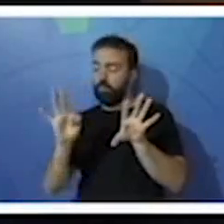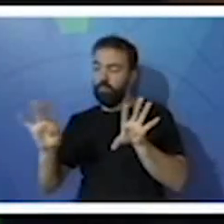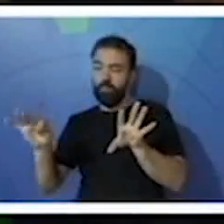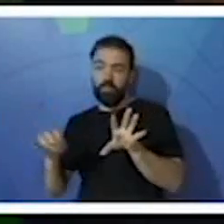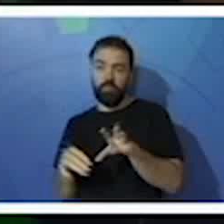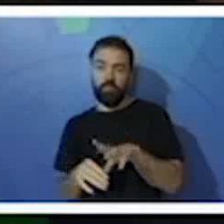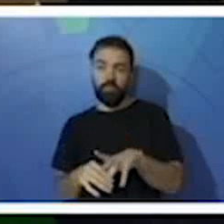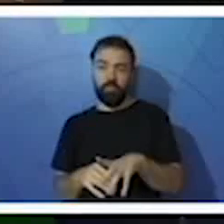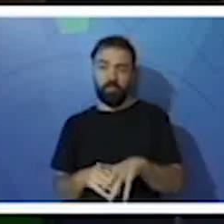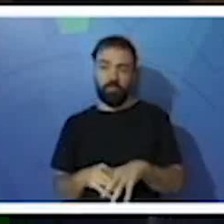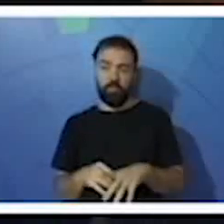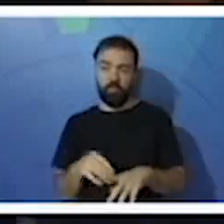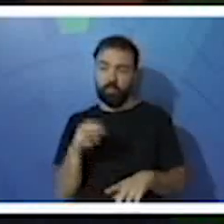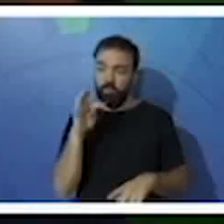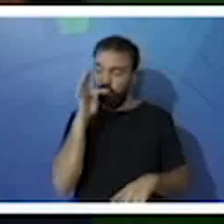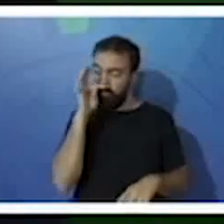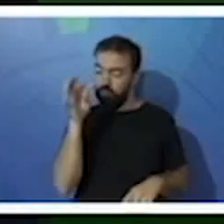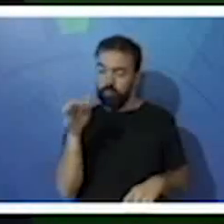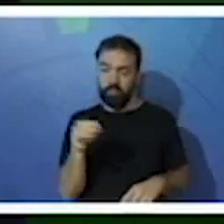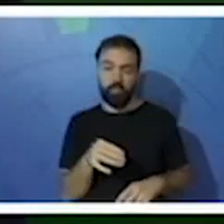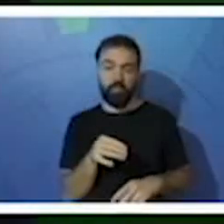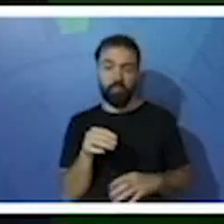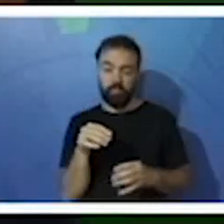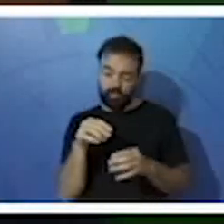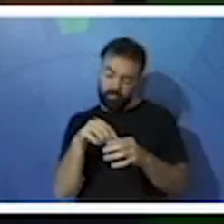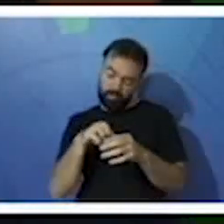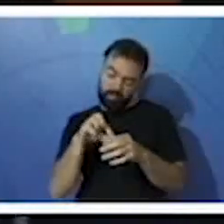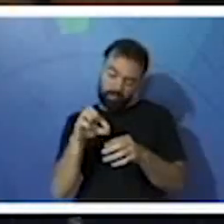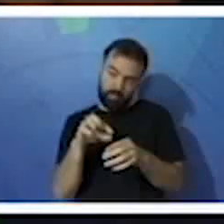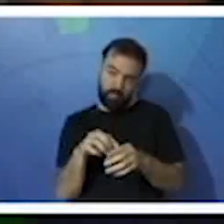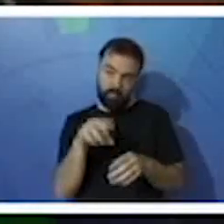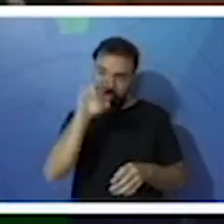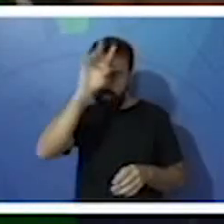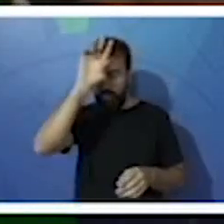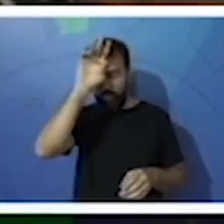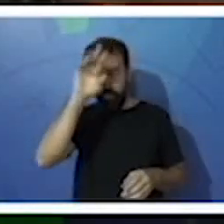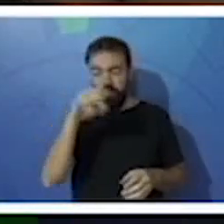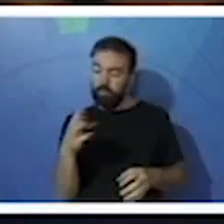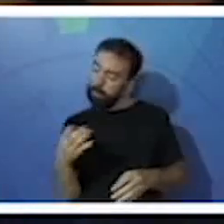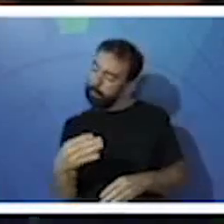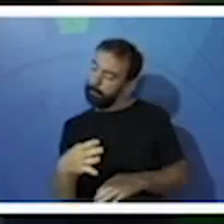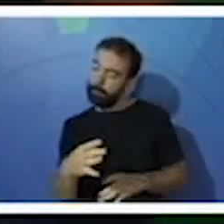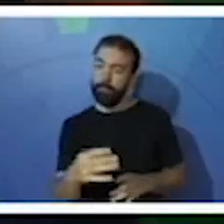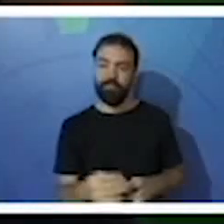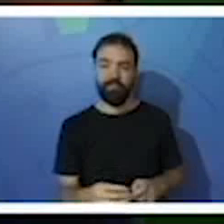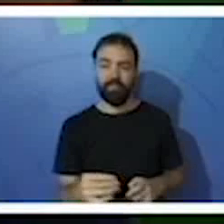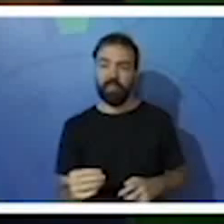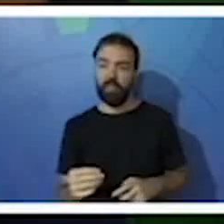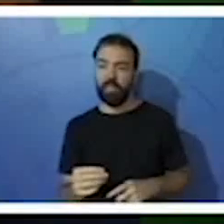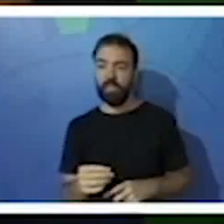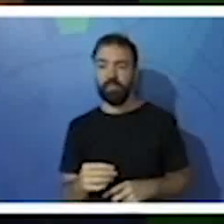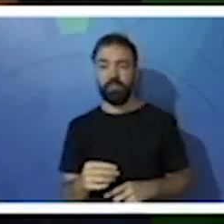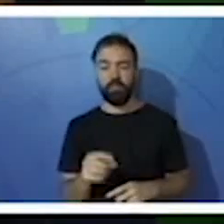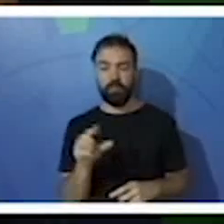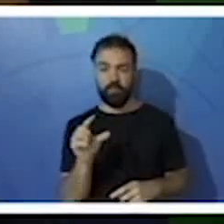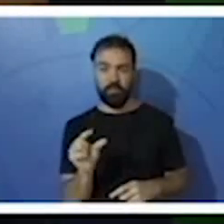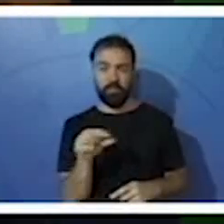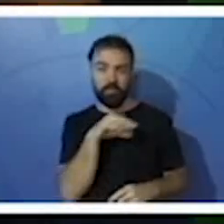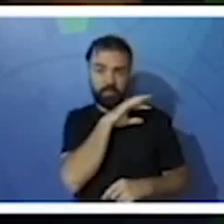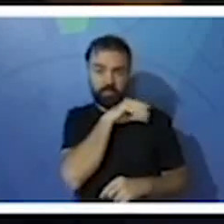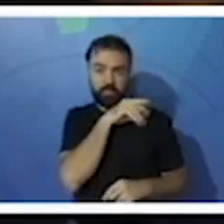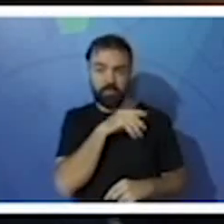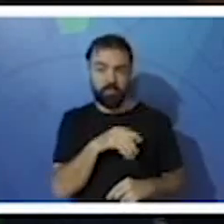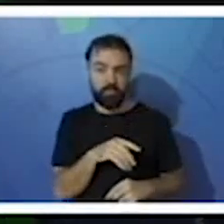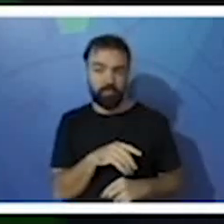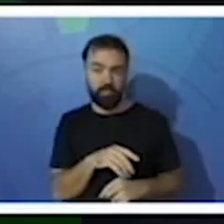caramujos e algas, néctar de flores, insetos, peixes, pequenos vertebrados e